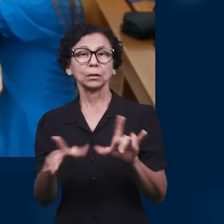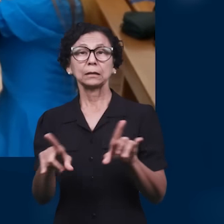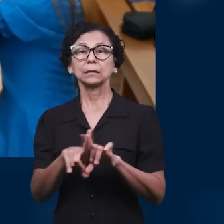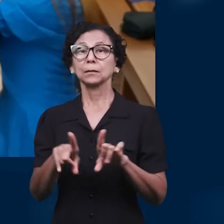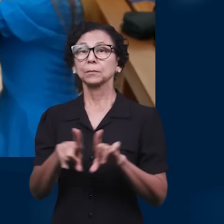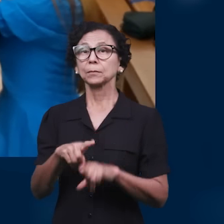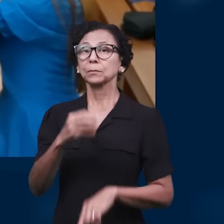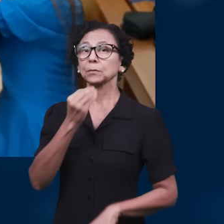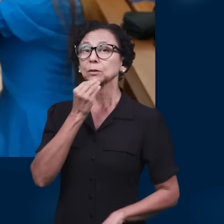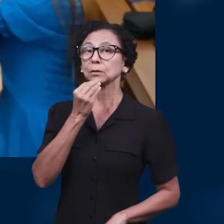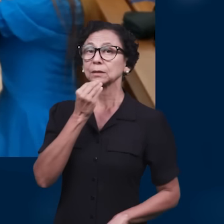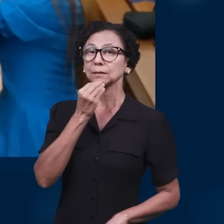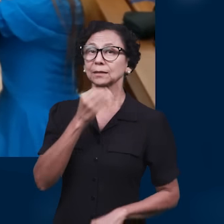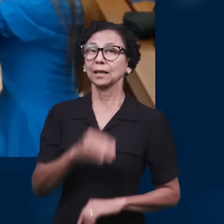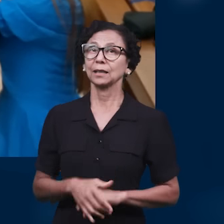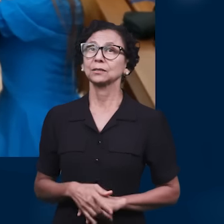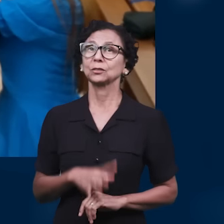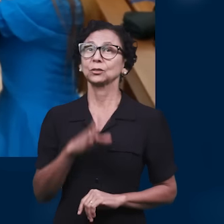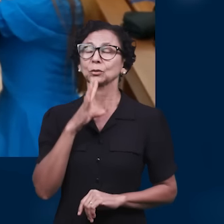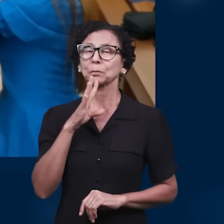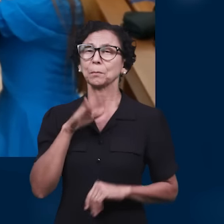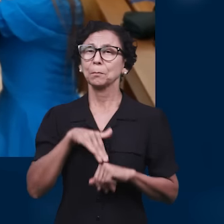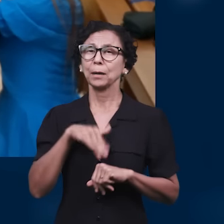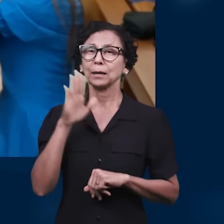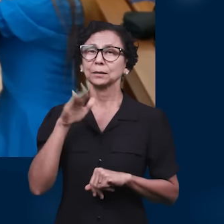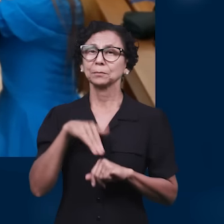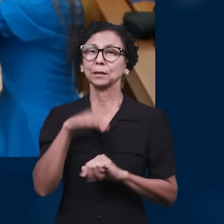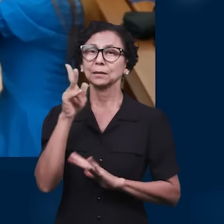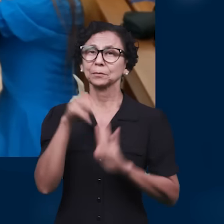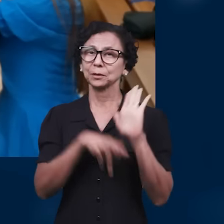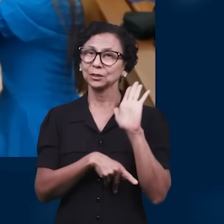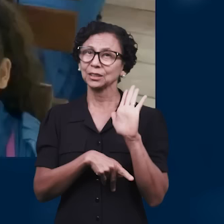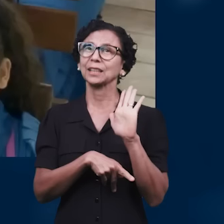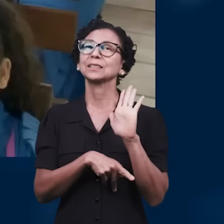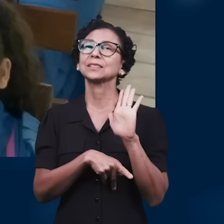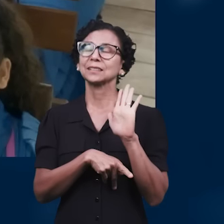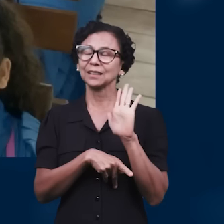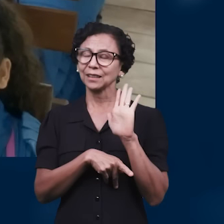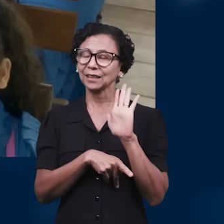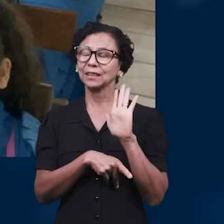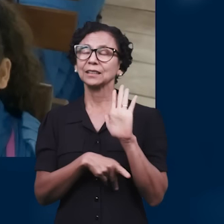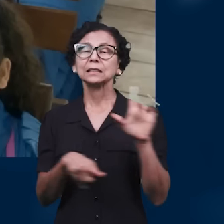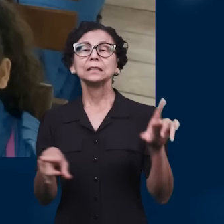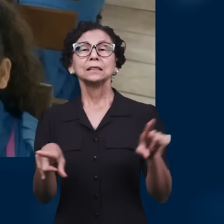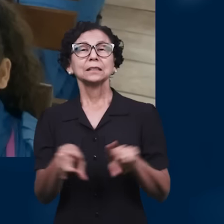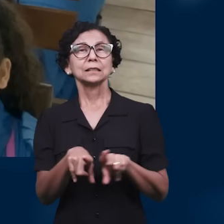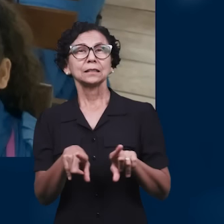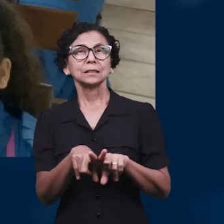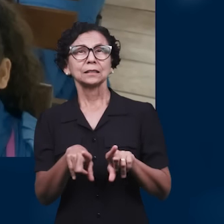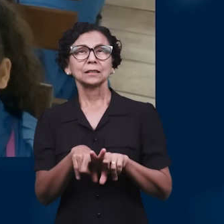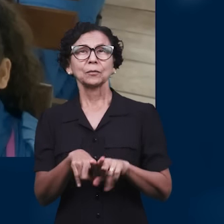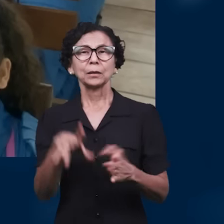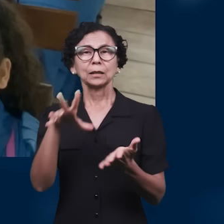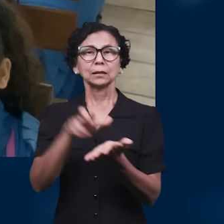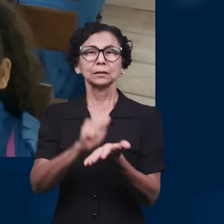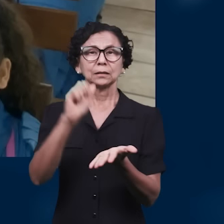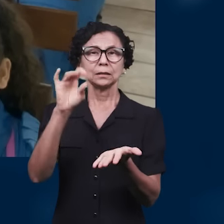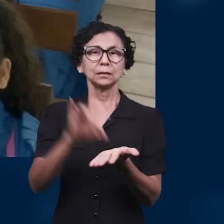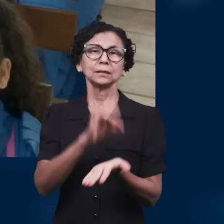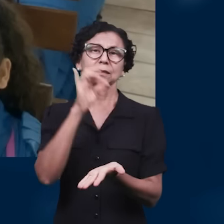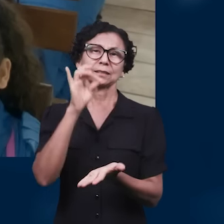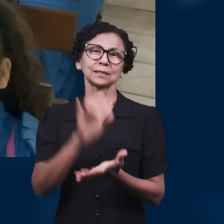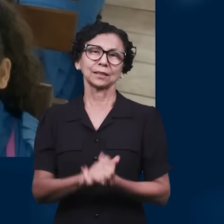tiveram a oportunidade de conhecerem mais desses projetos e realizarem também a sua inscrição